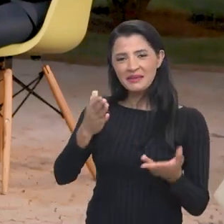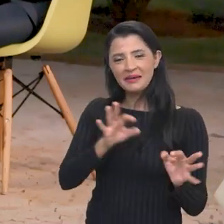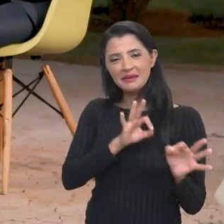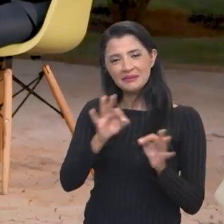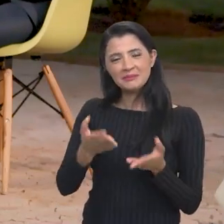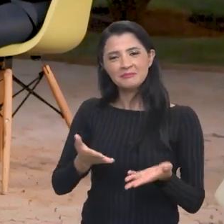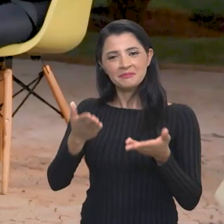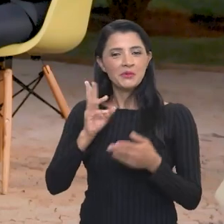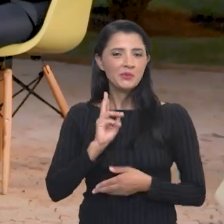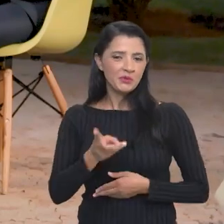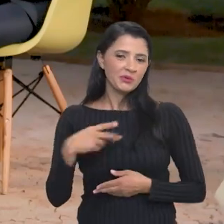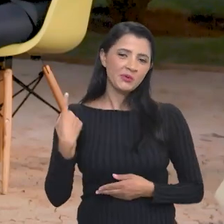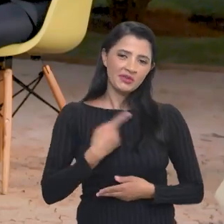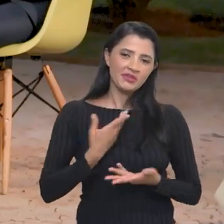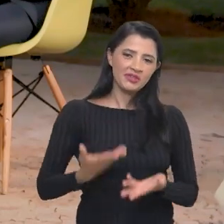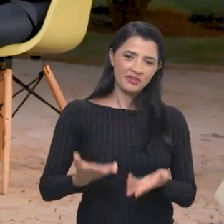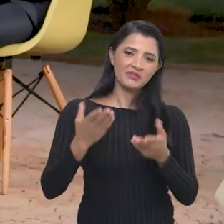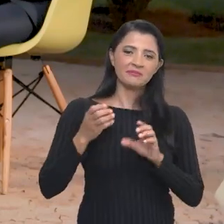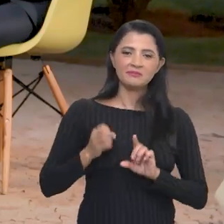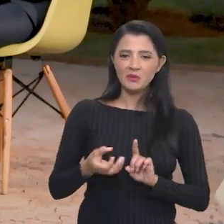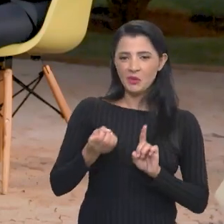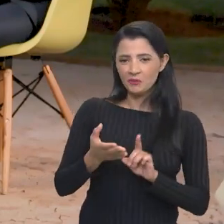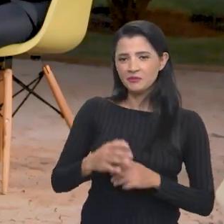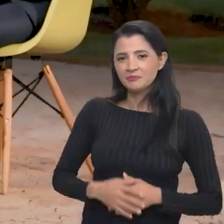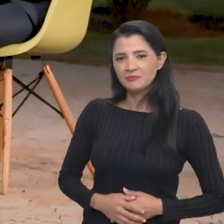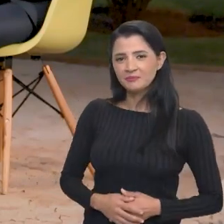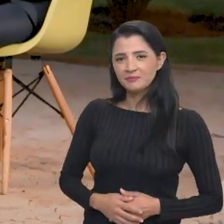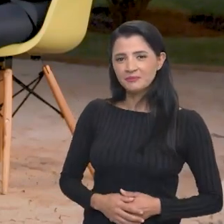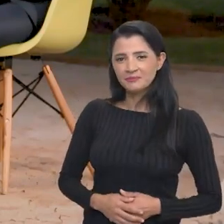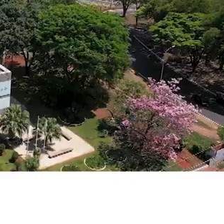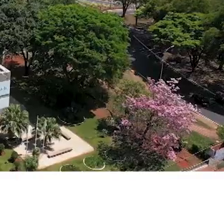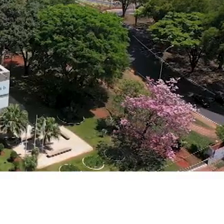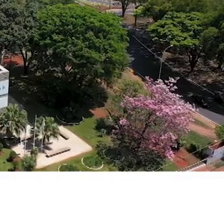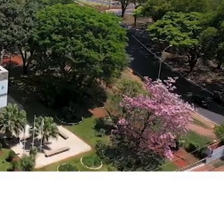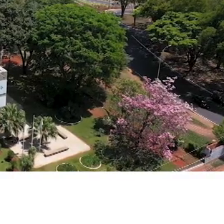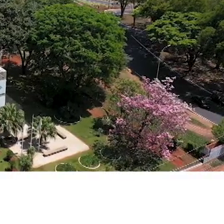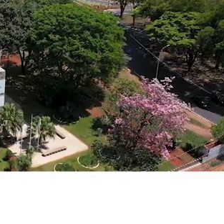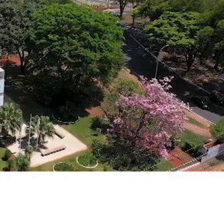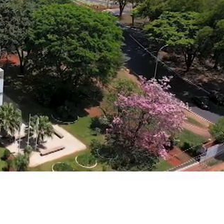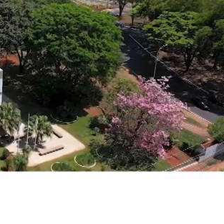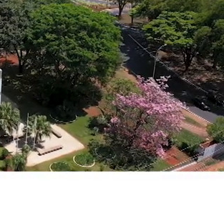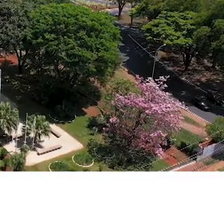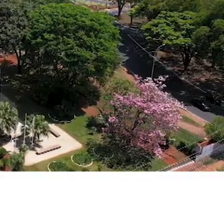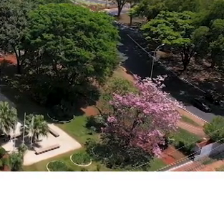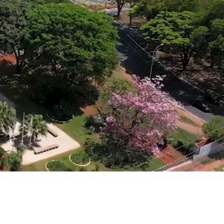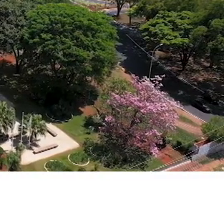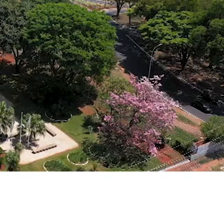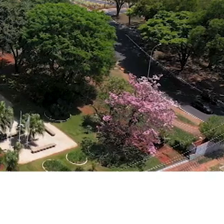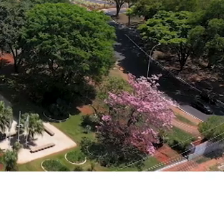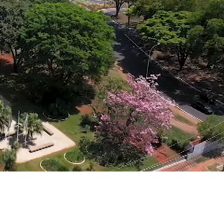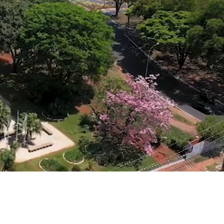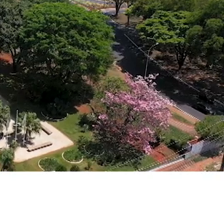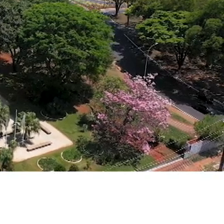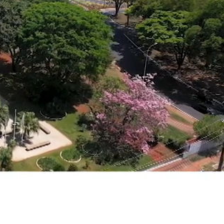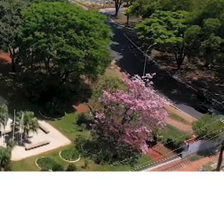obrigada pela companhia continue com a gente no canal GOV Tchau Tchau